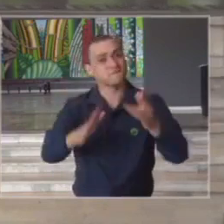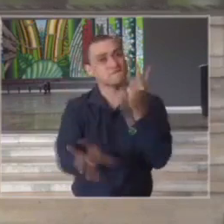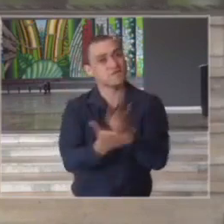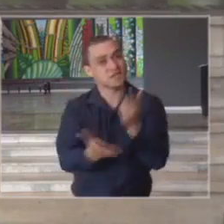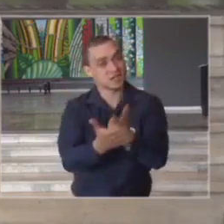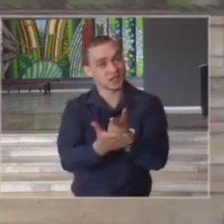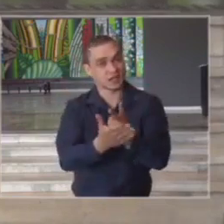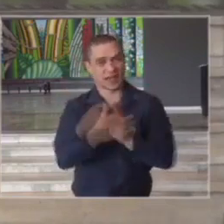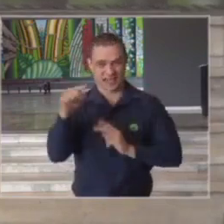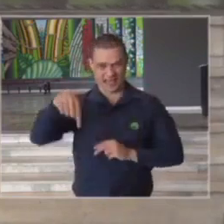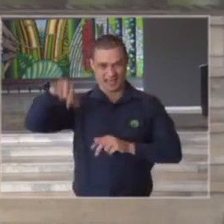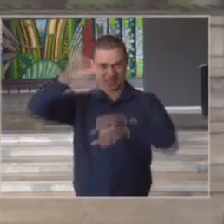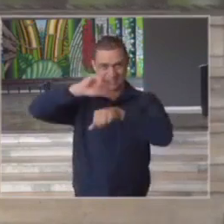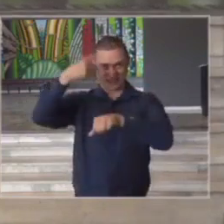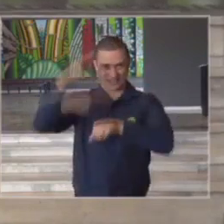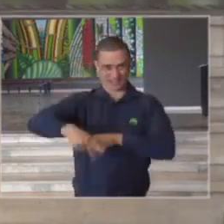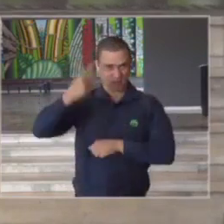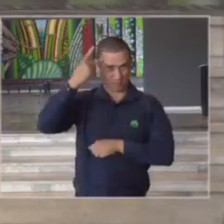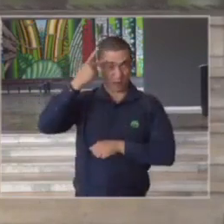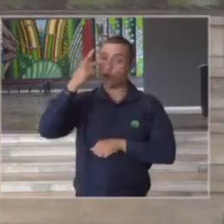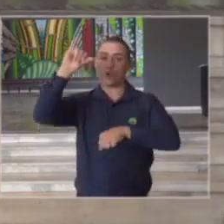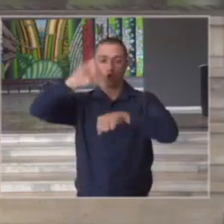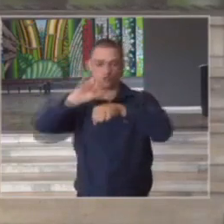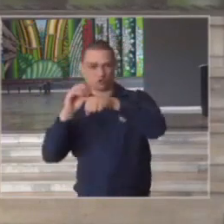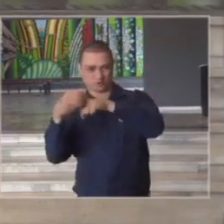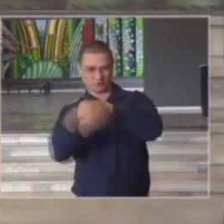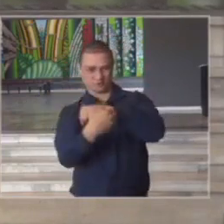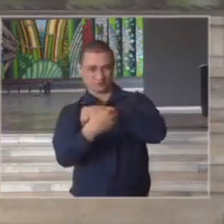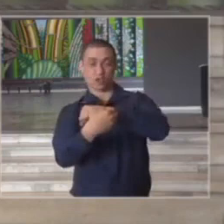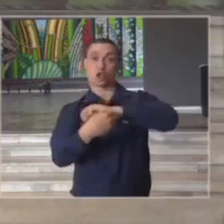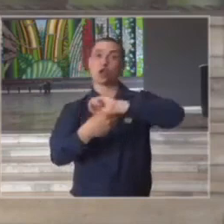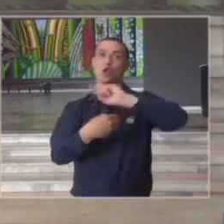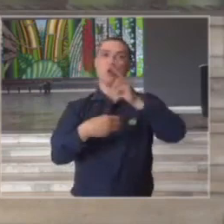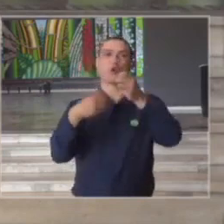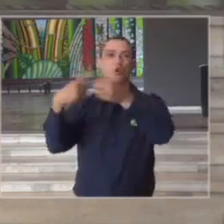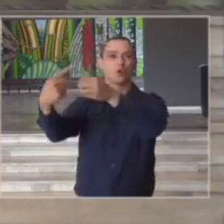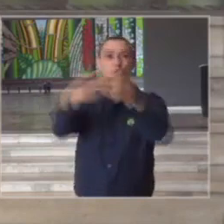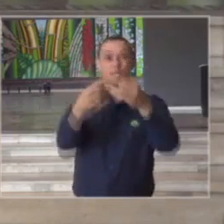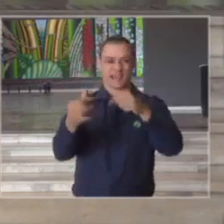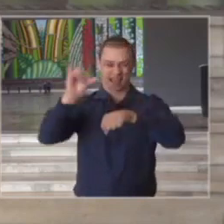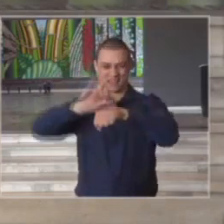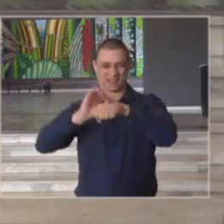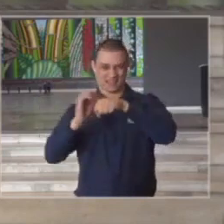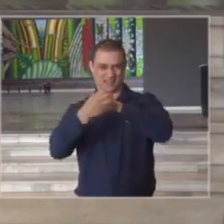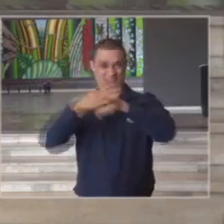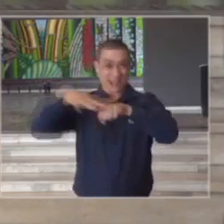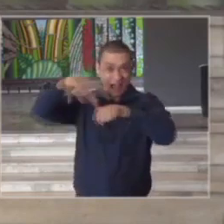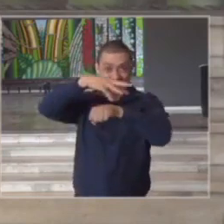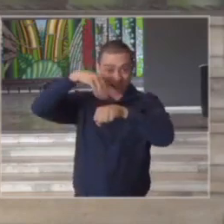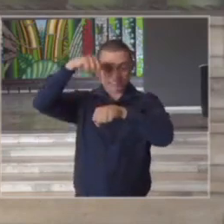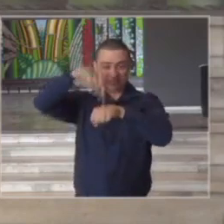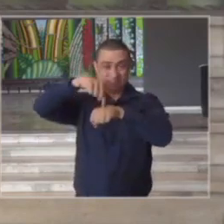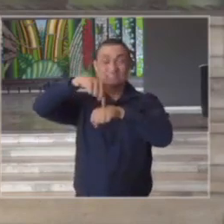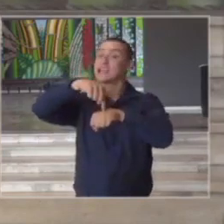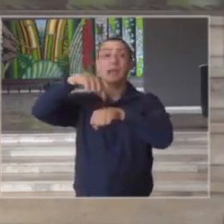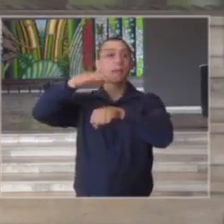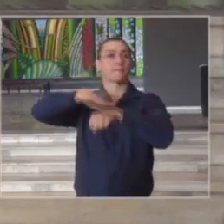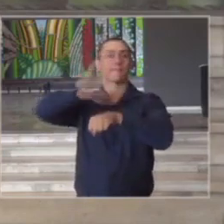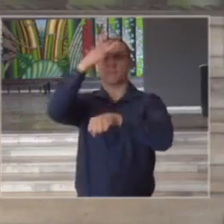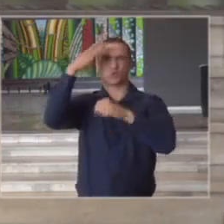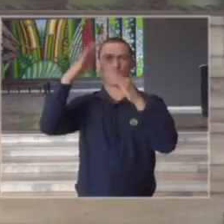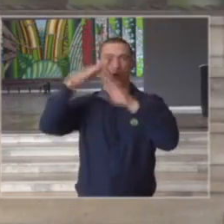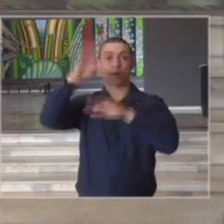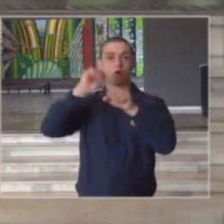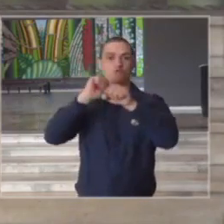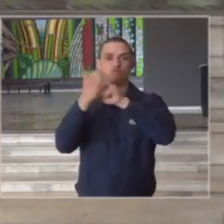seja aqui na capital de são paulo seja na região metropolitana que representa e concentra o maior volume